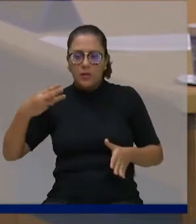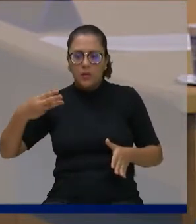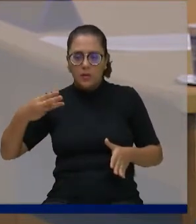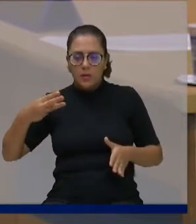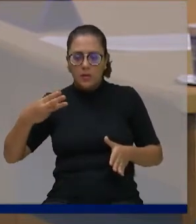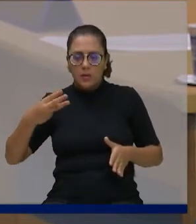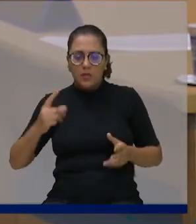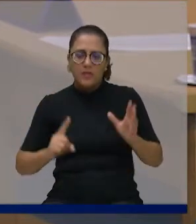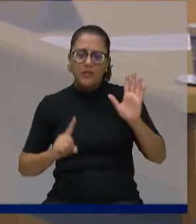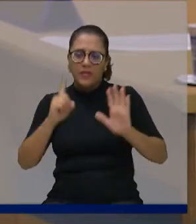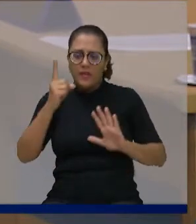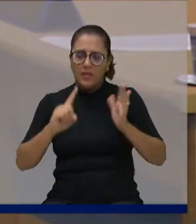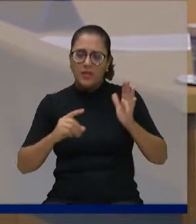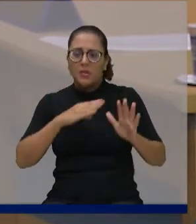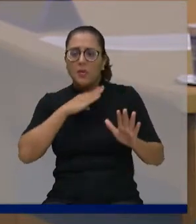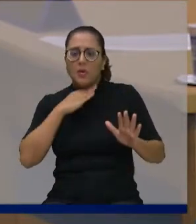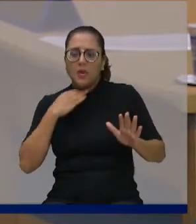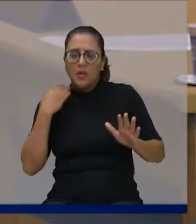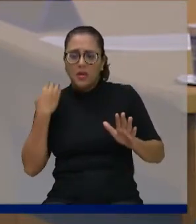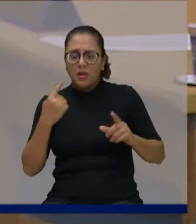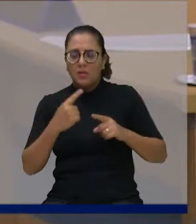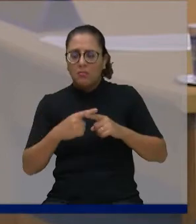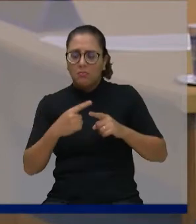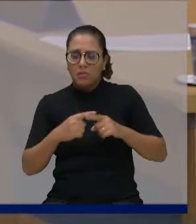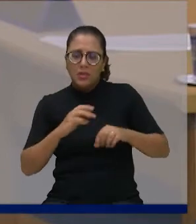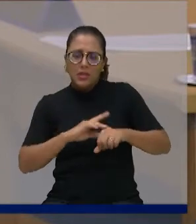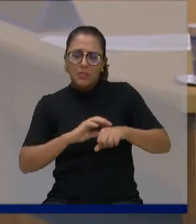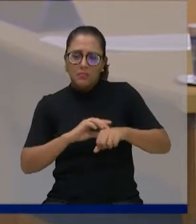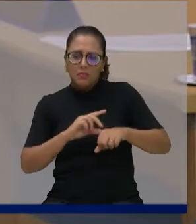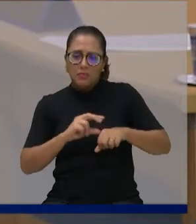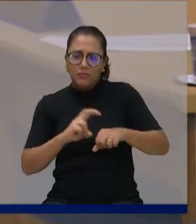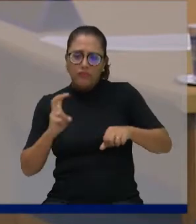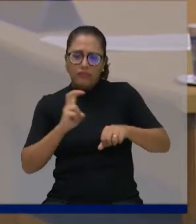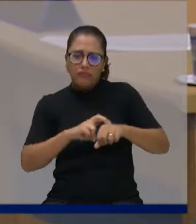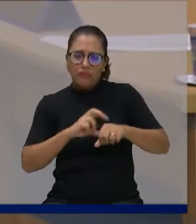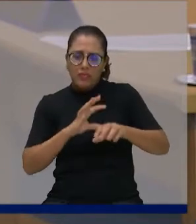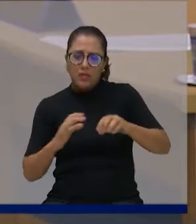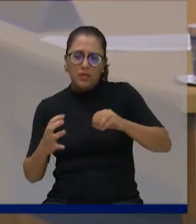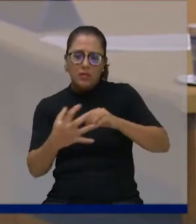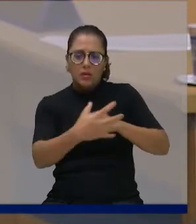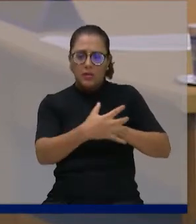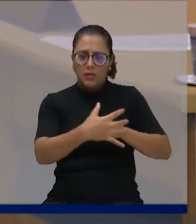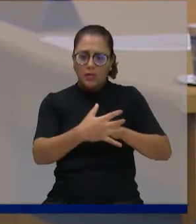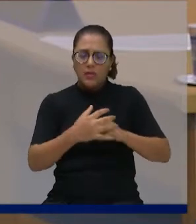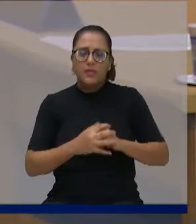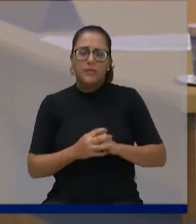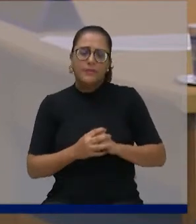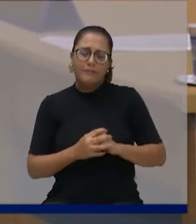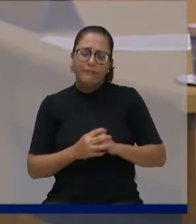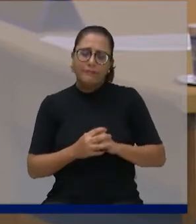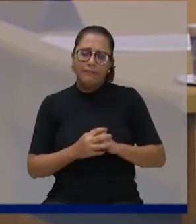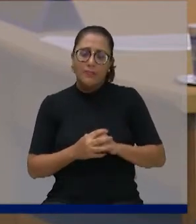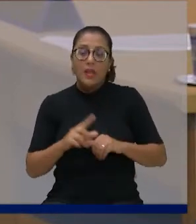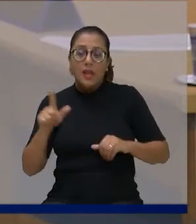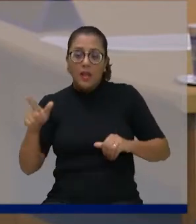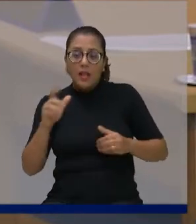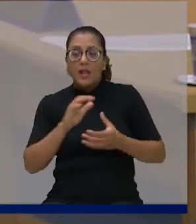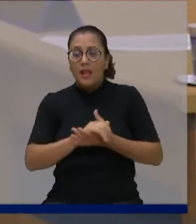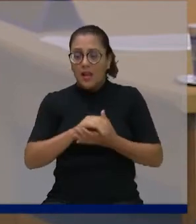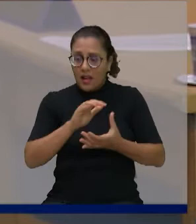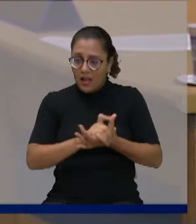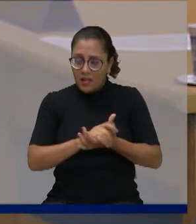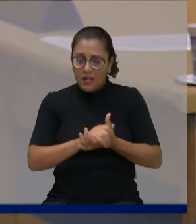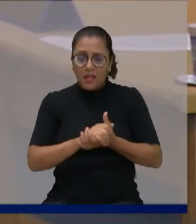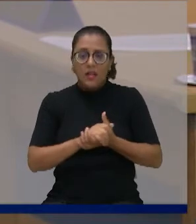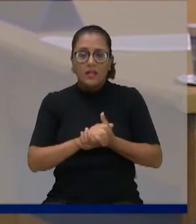Covid, no dia 21 de janeiro de 2021. Casada há 46 anos com o Antônio, tiveram dois